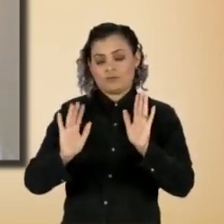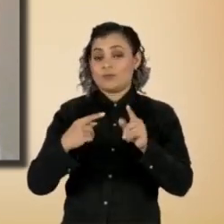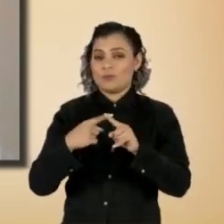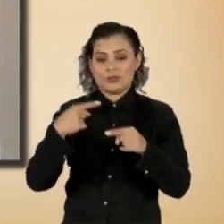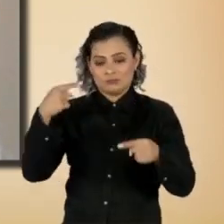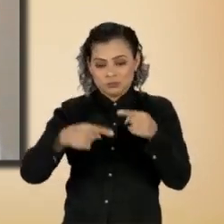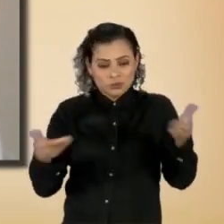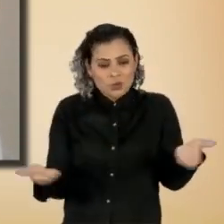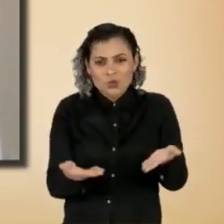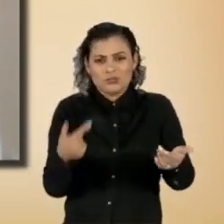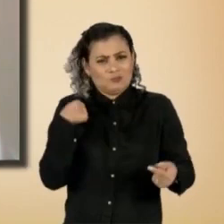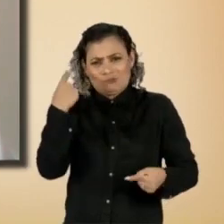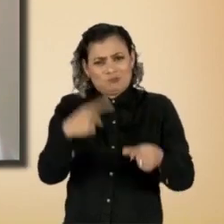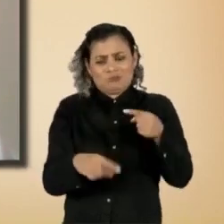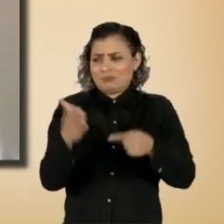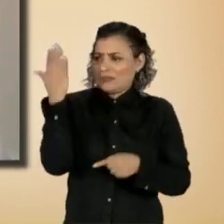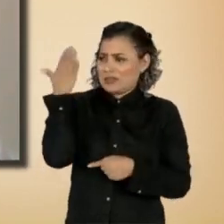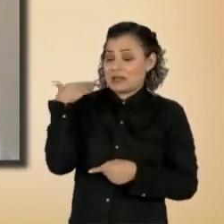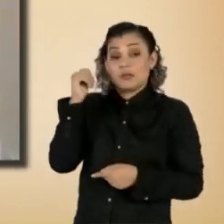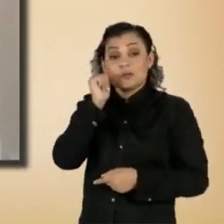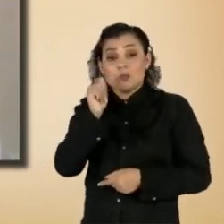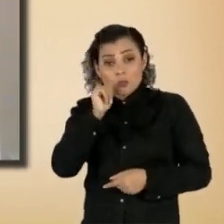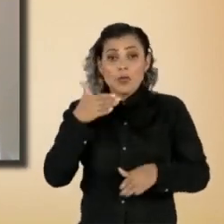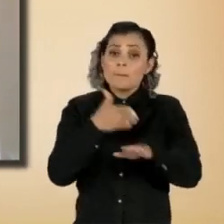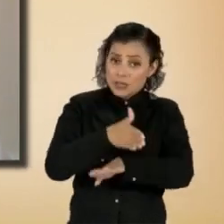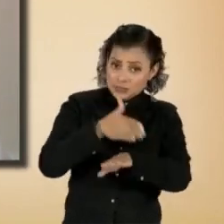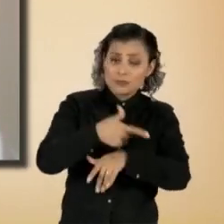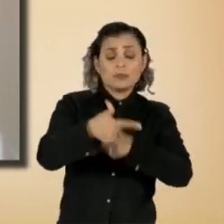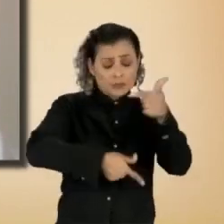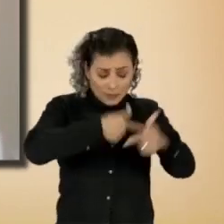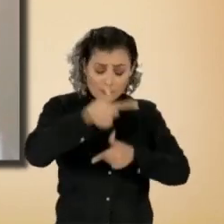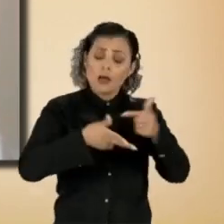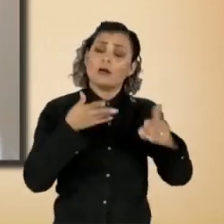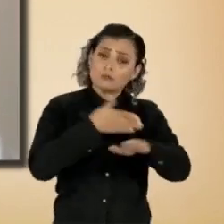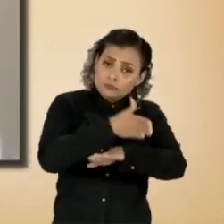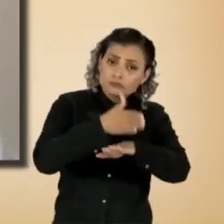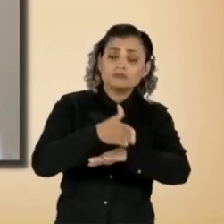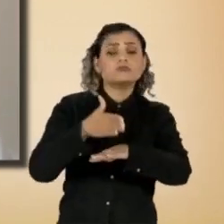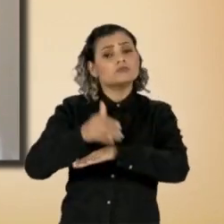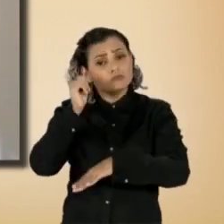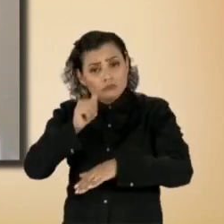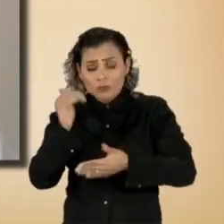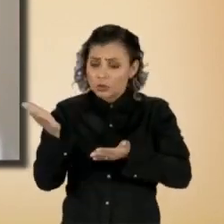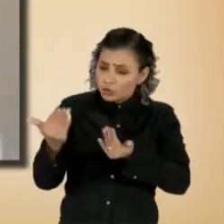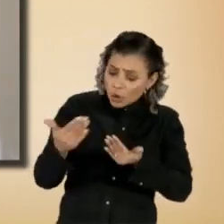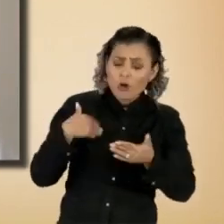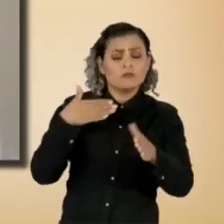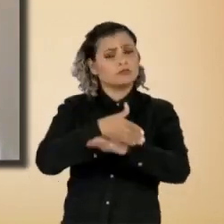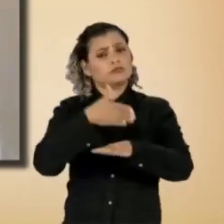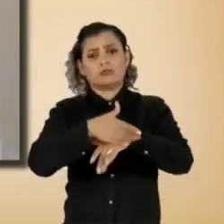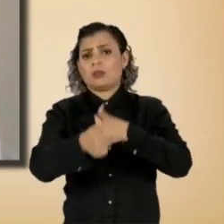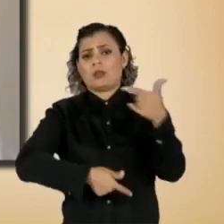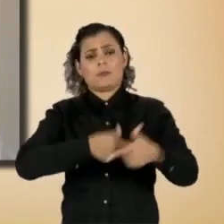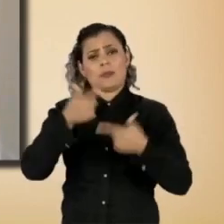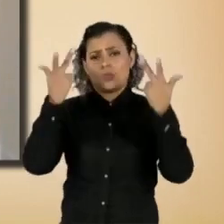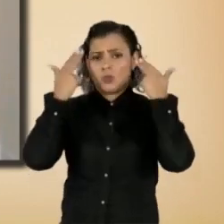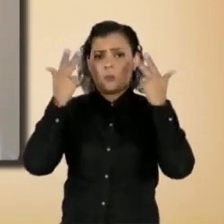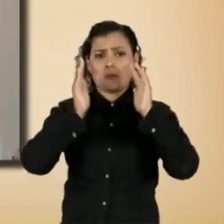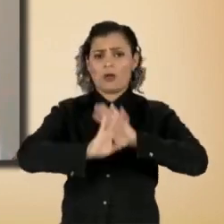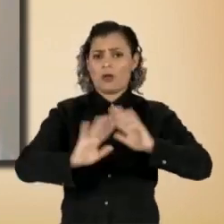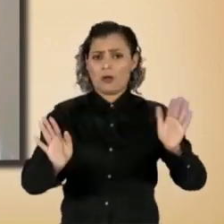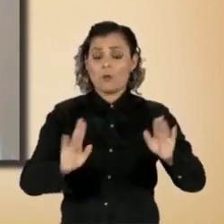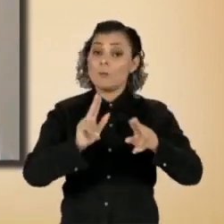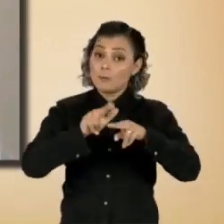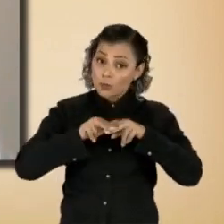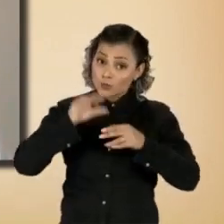tempos atuais em que as mulheres participam do mercado de trabalho, sobretudo as moças, as jovens participam do mercado de trabalho. Então,